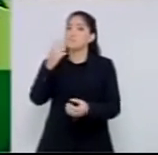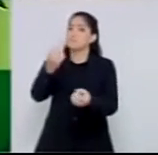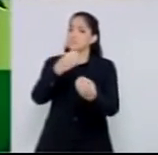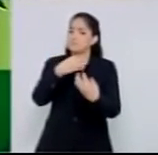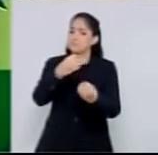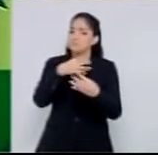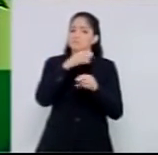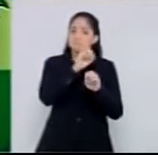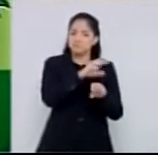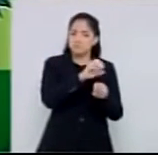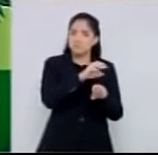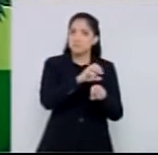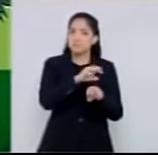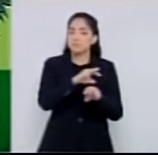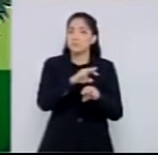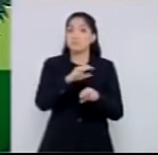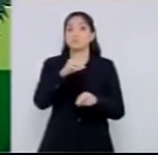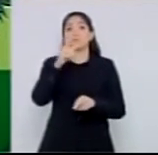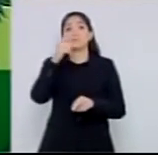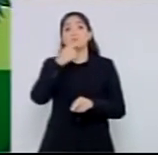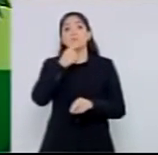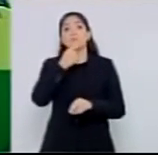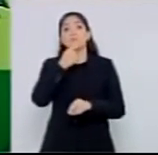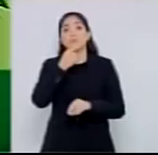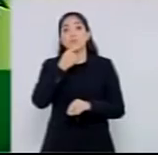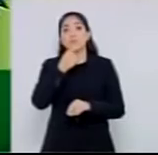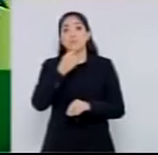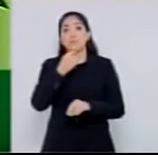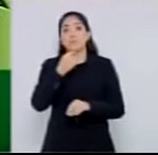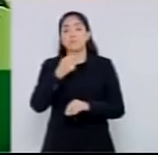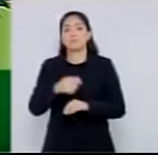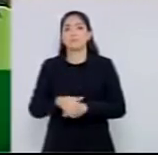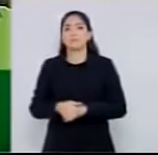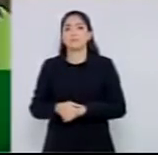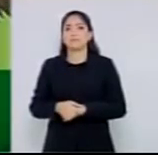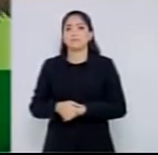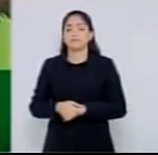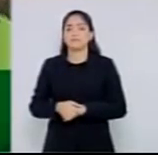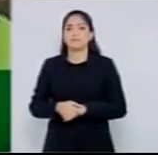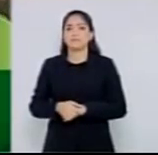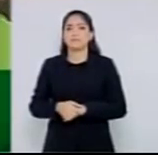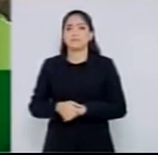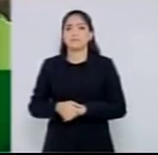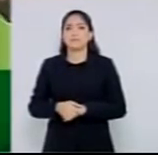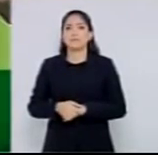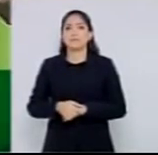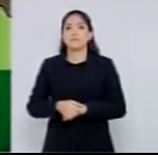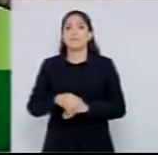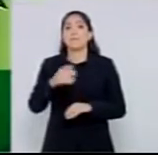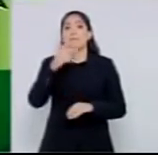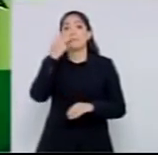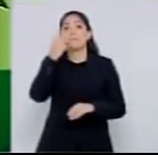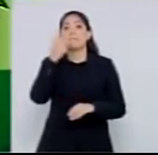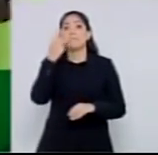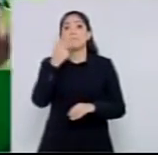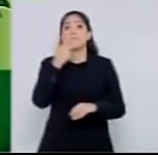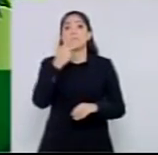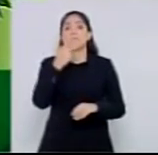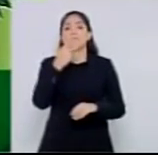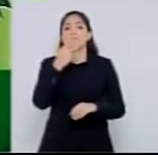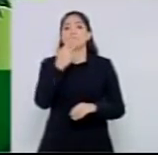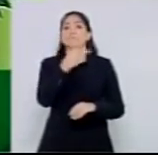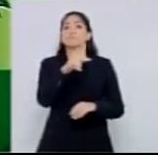filhos que o homem, o maior patrimônio de um homem é a palavra. E que o homem sempre tem que ter crédito.